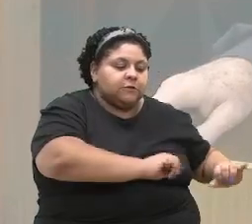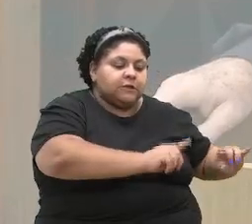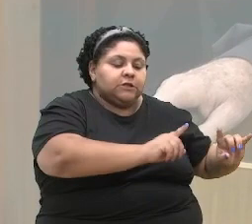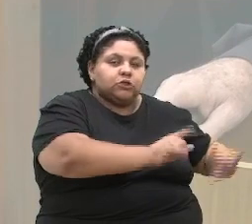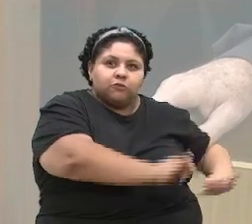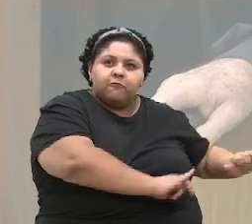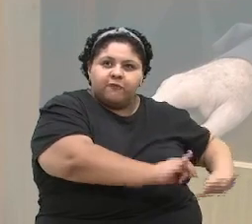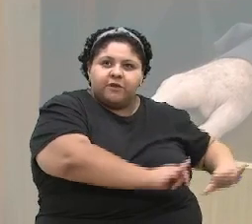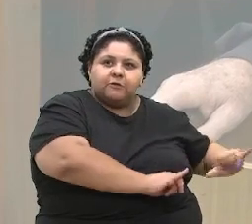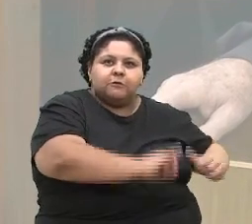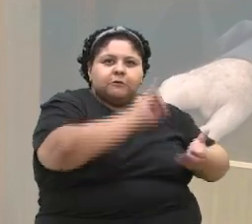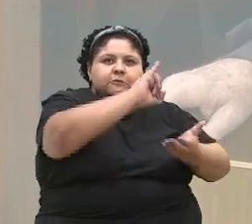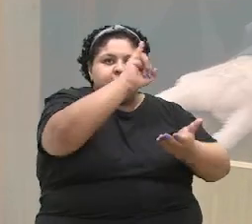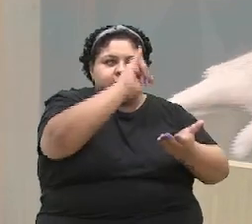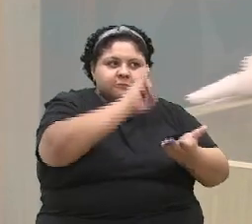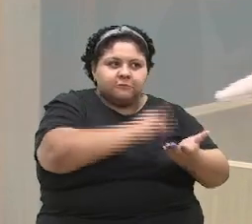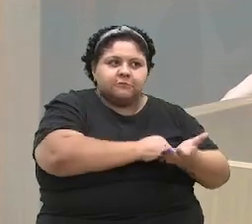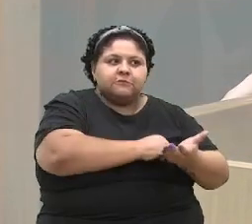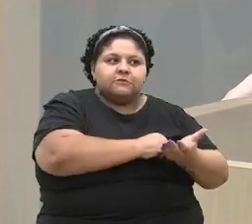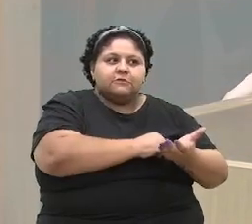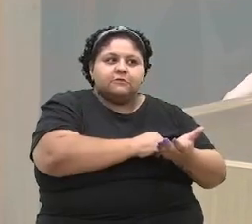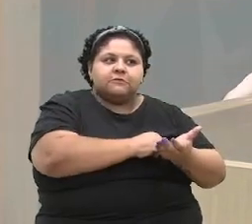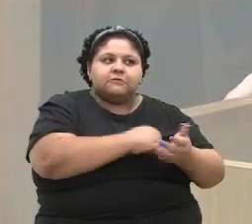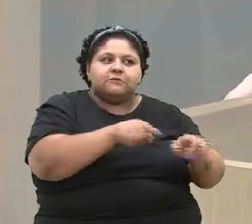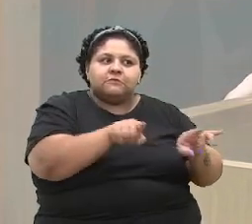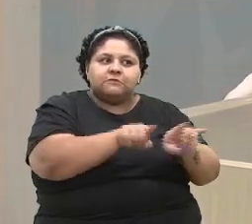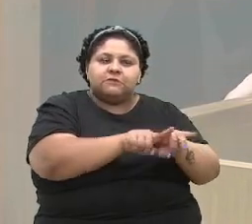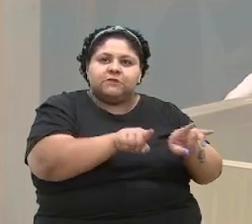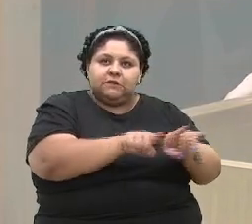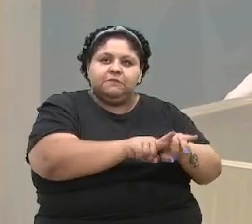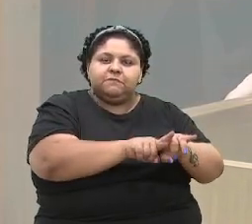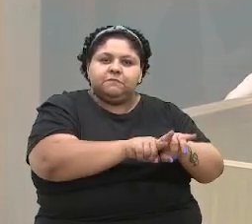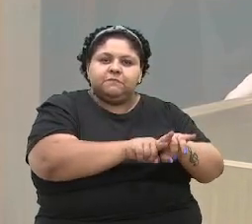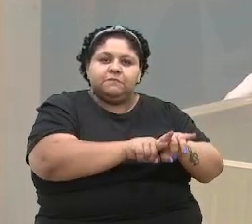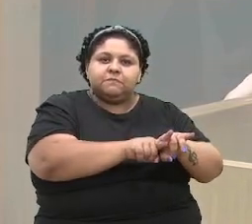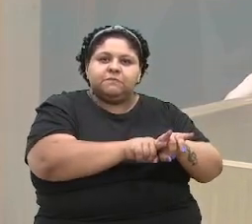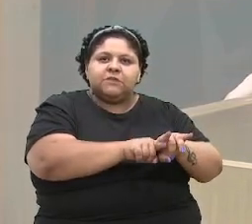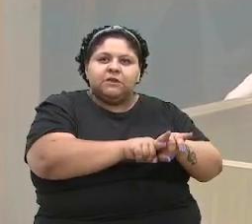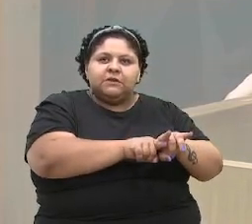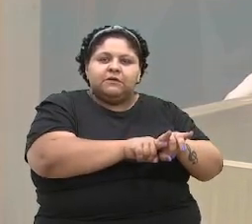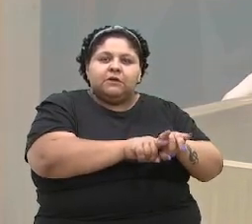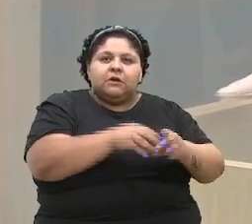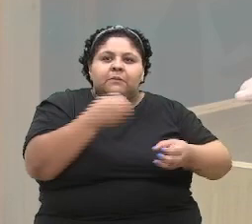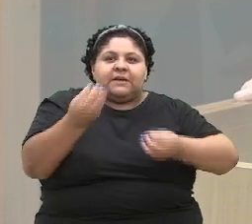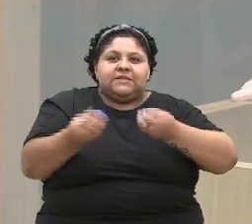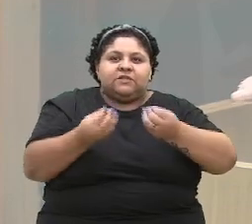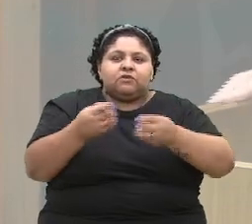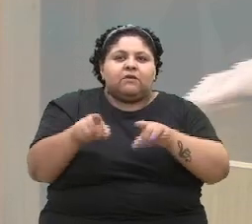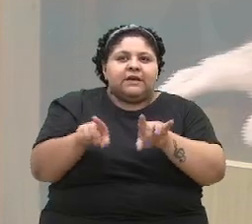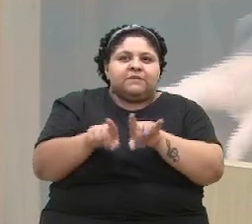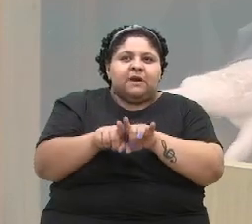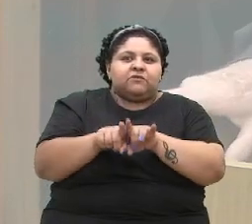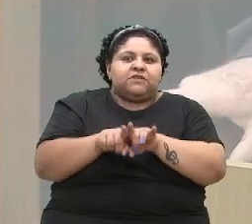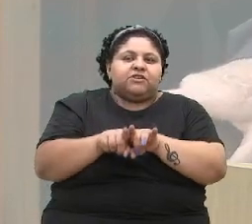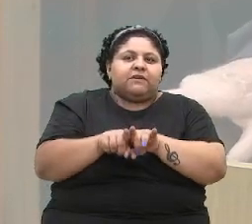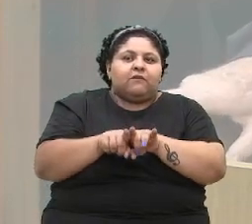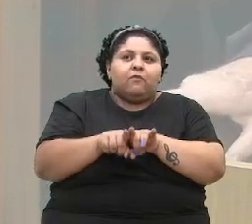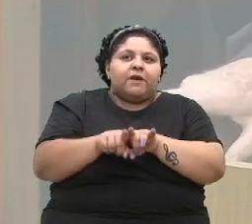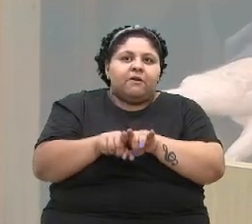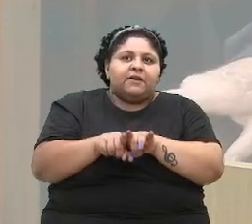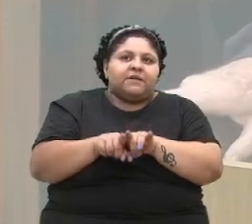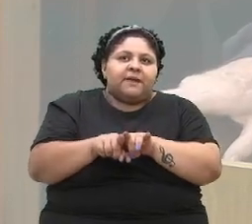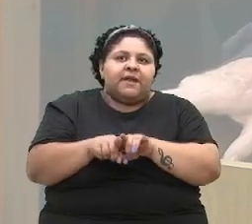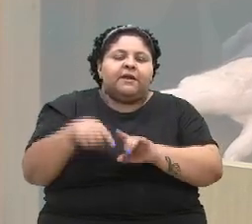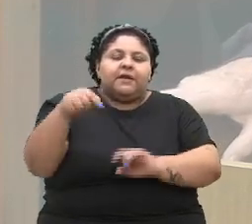impostos. Não podemos concordar com mais impostos